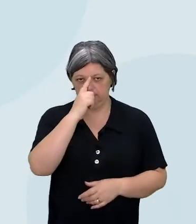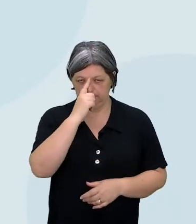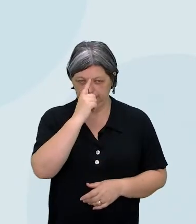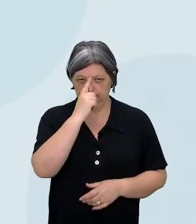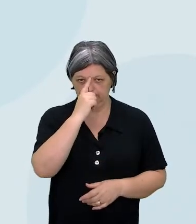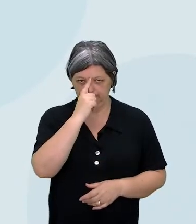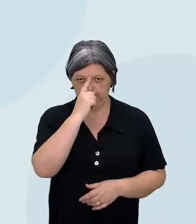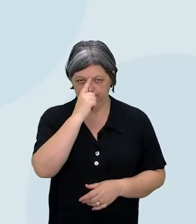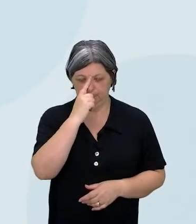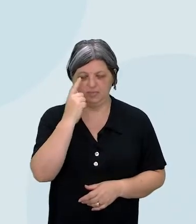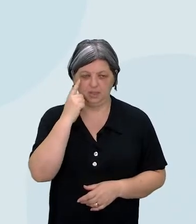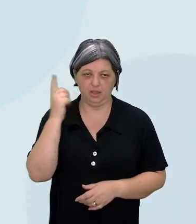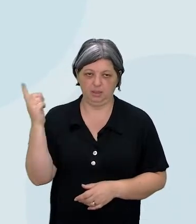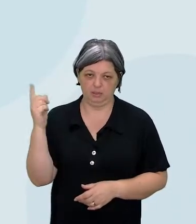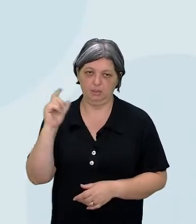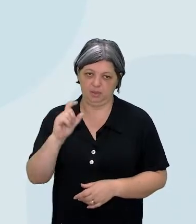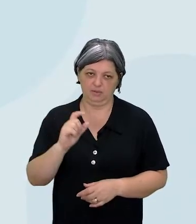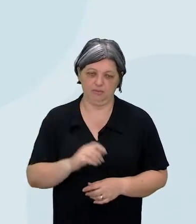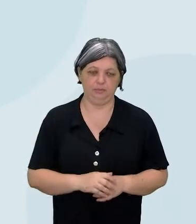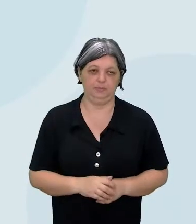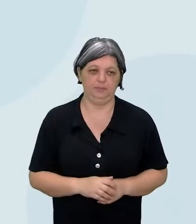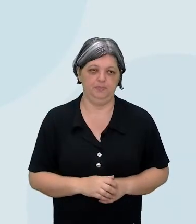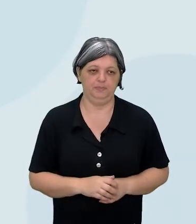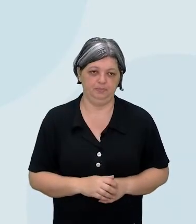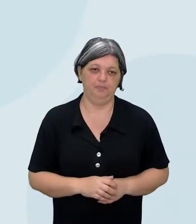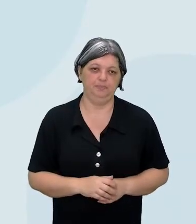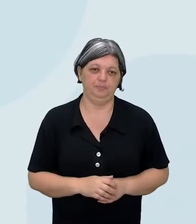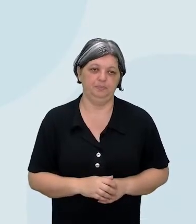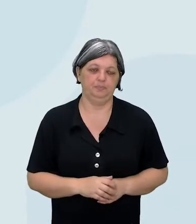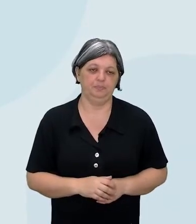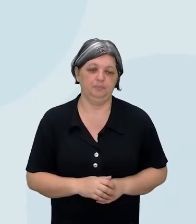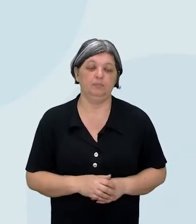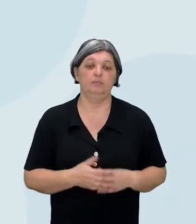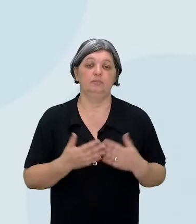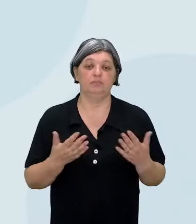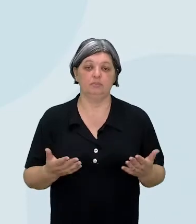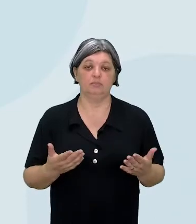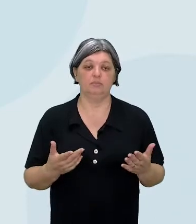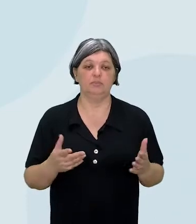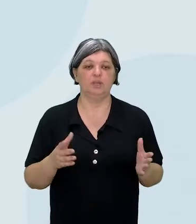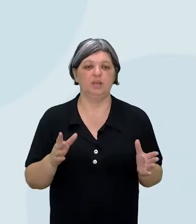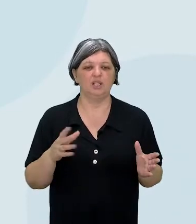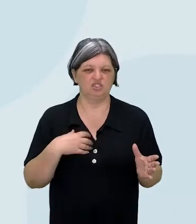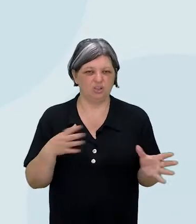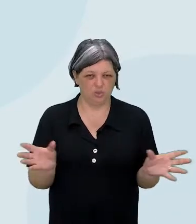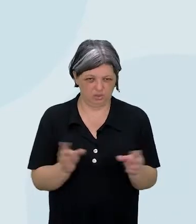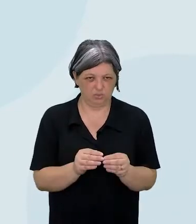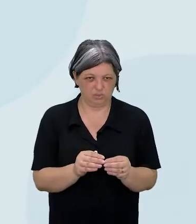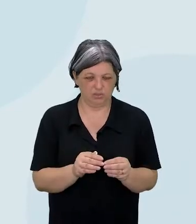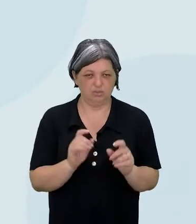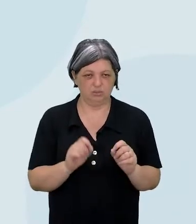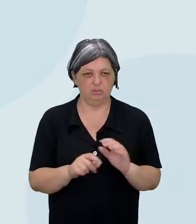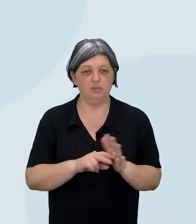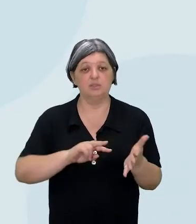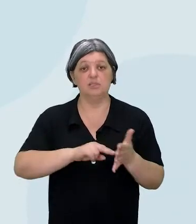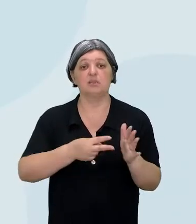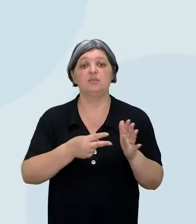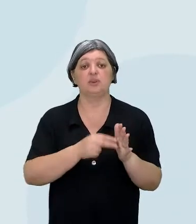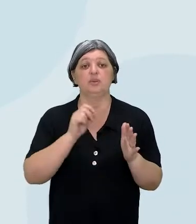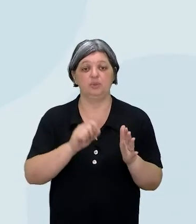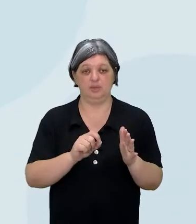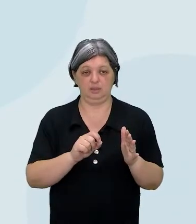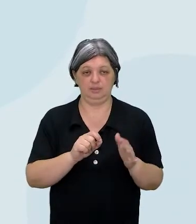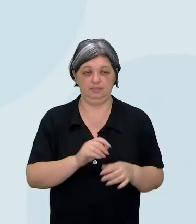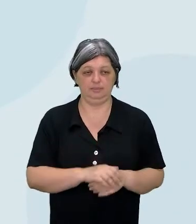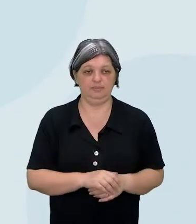Comunicationem, né? Obviamente não se fala assim, mas é o que tem para hoje. E é, de maneira resumida, o significado dela vem